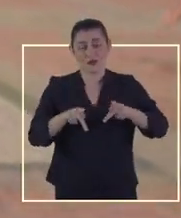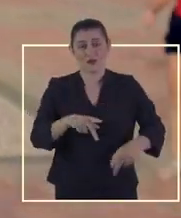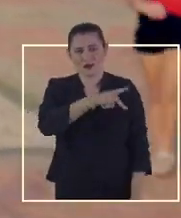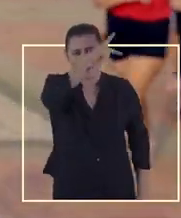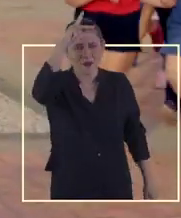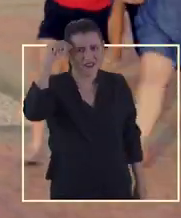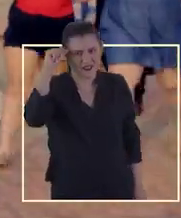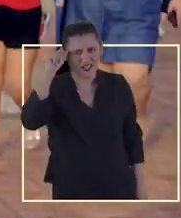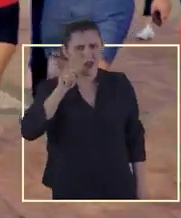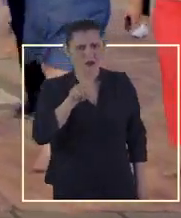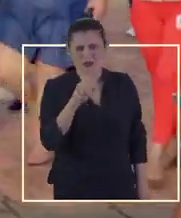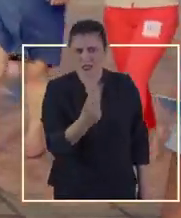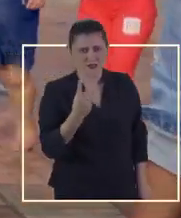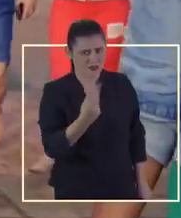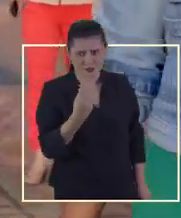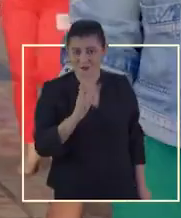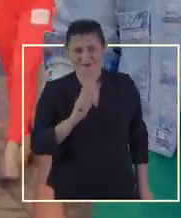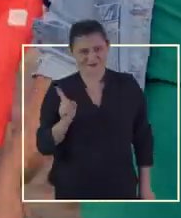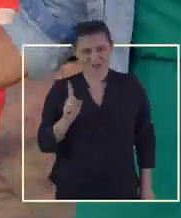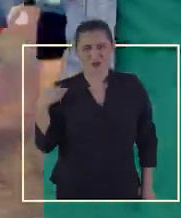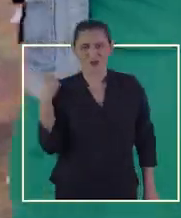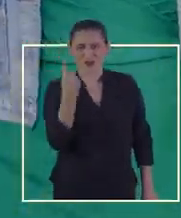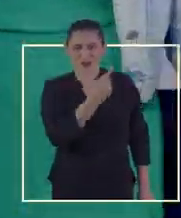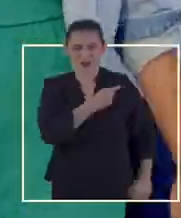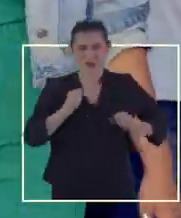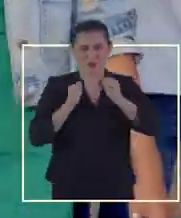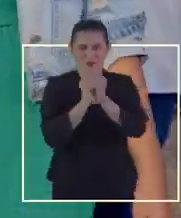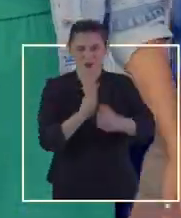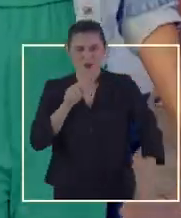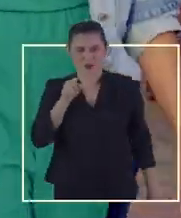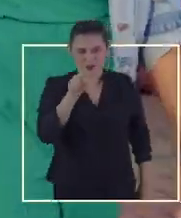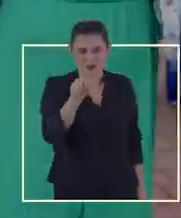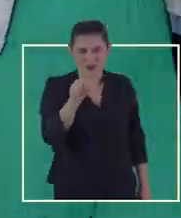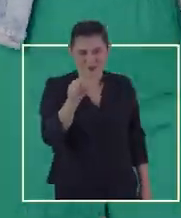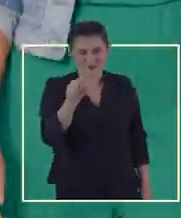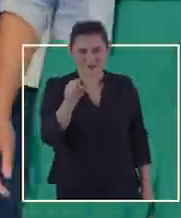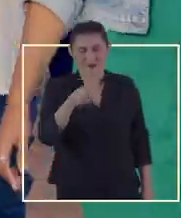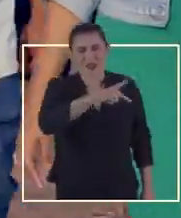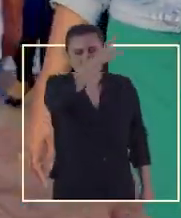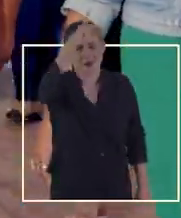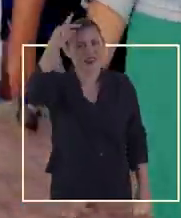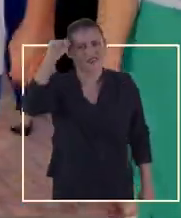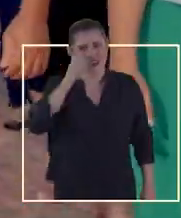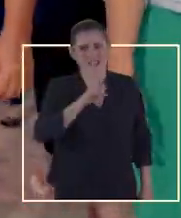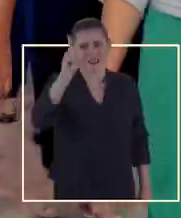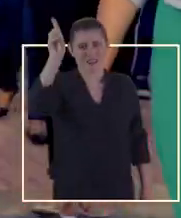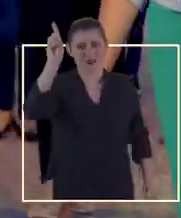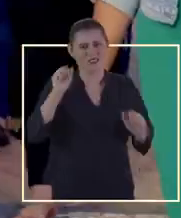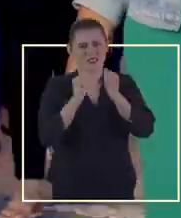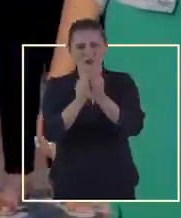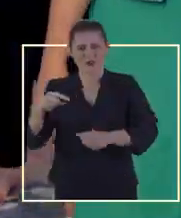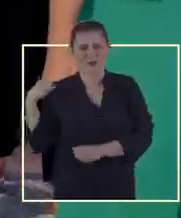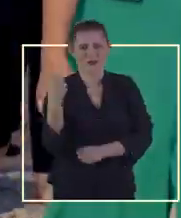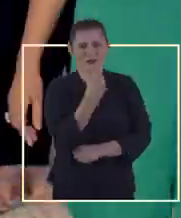povo. Prefeita, a senhora não está só. Nós estamos com você. Prefeita, Deus